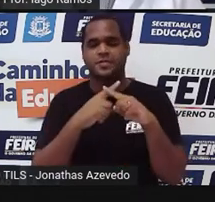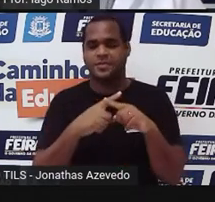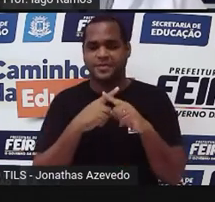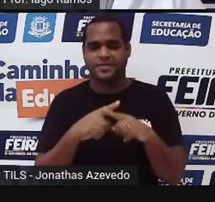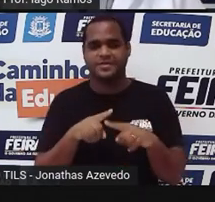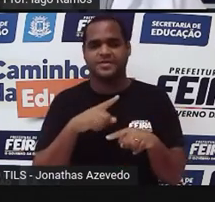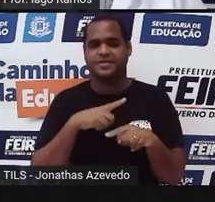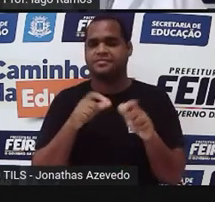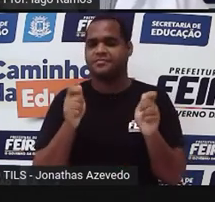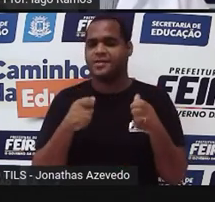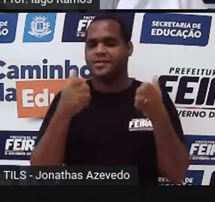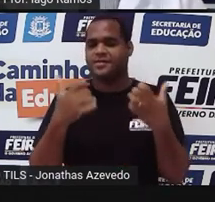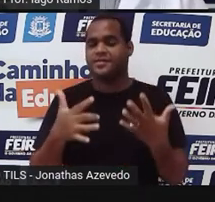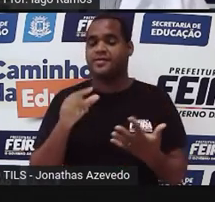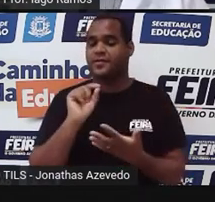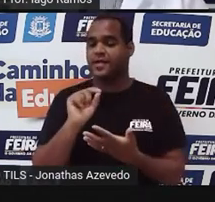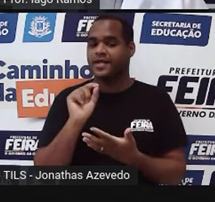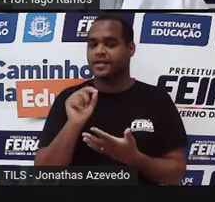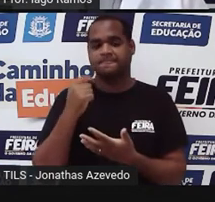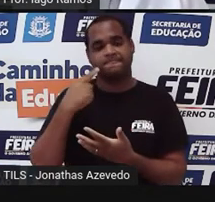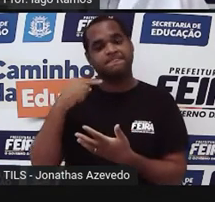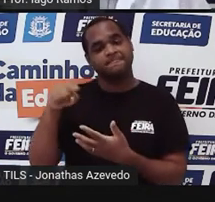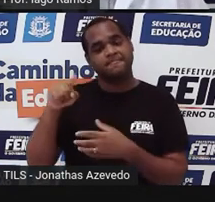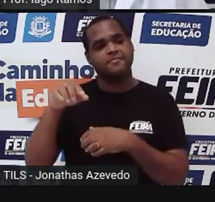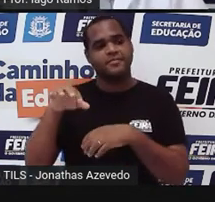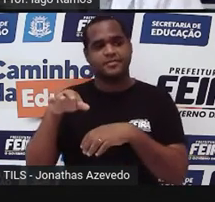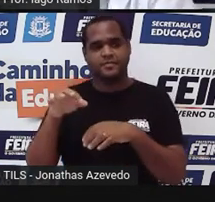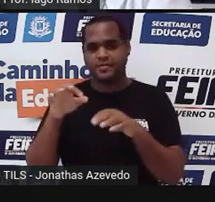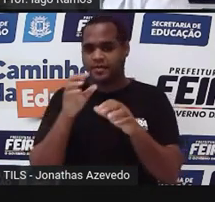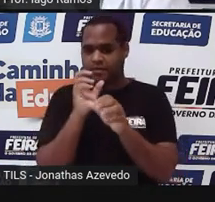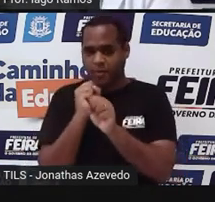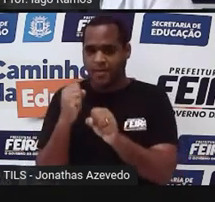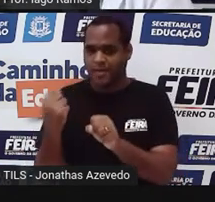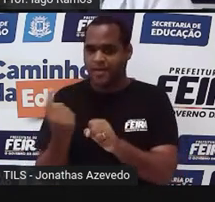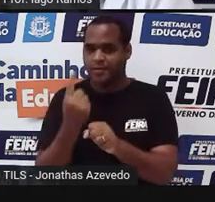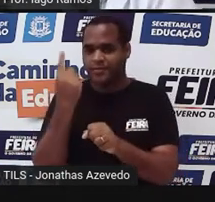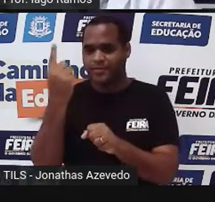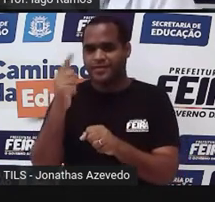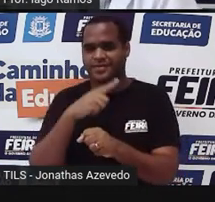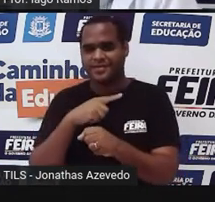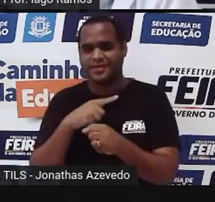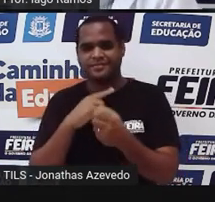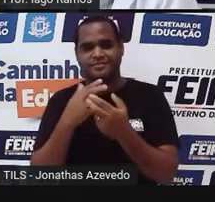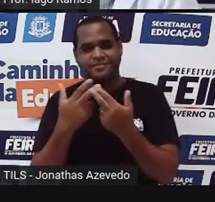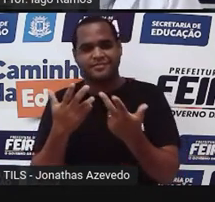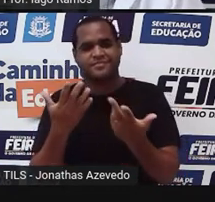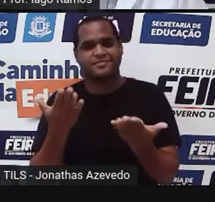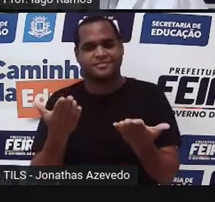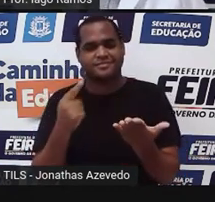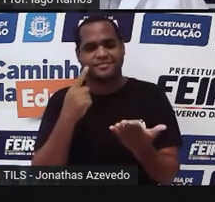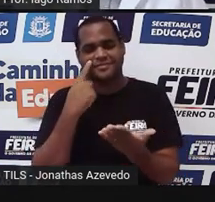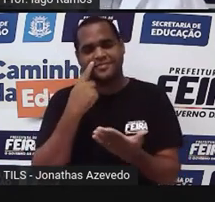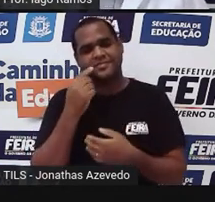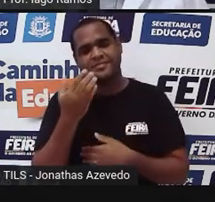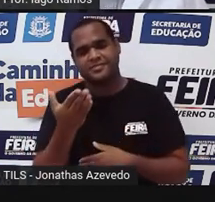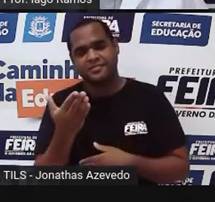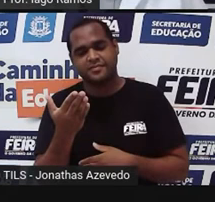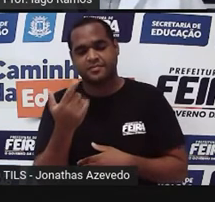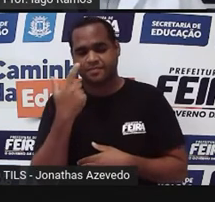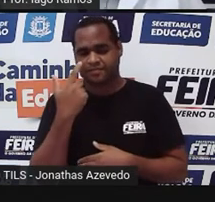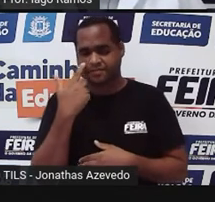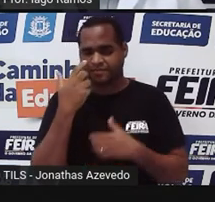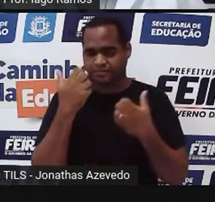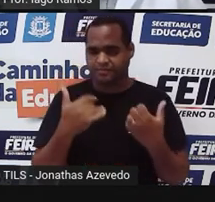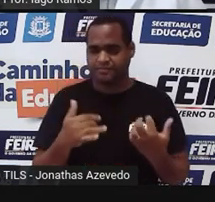acaba sendo a multiplicação do comprimento pela altura do retângulo. Olha só ali, Trazendo a diagonal